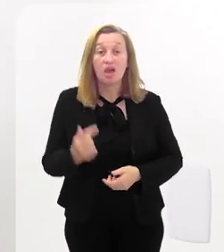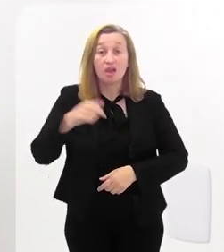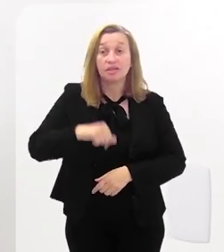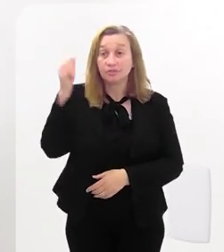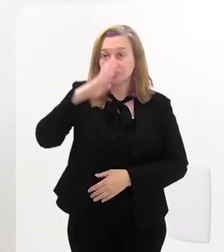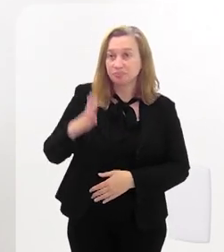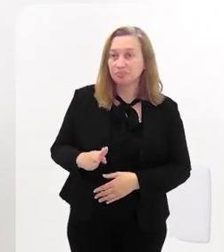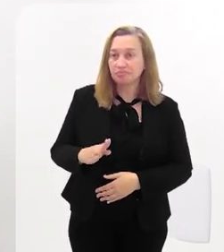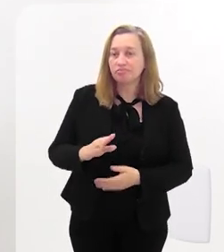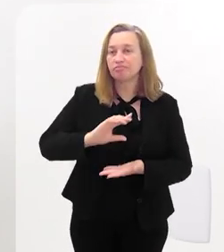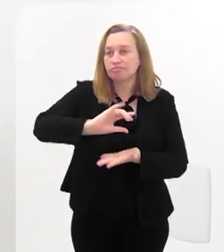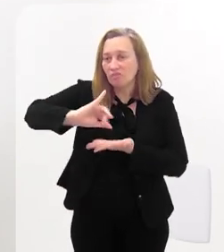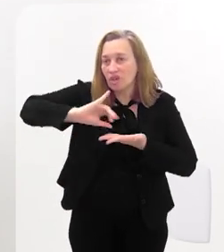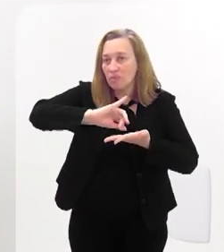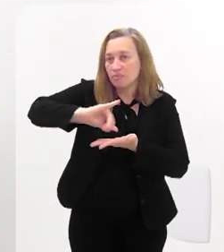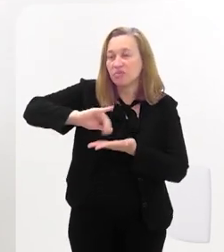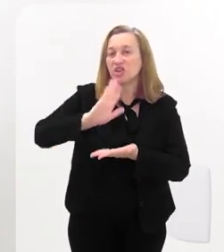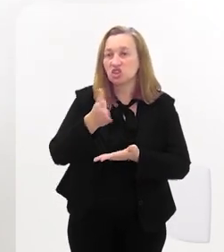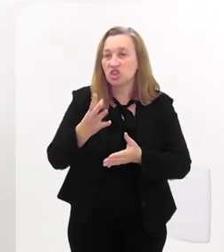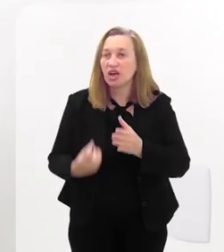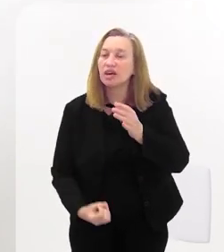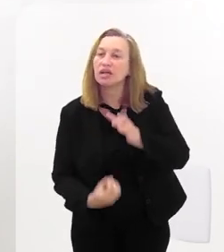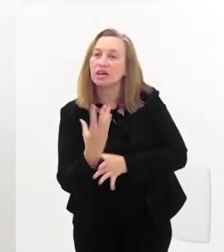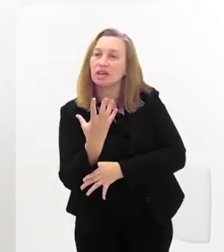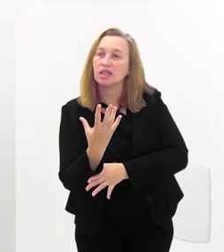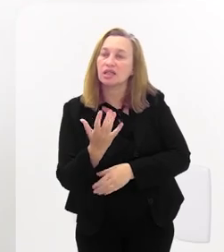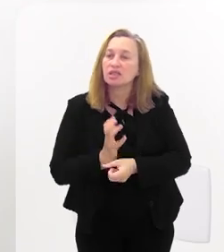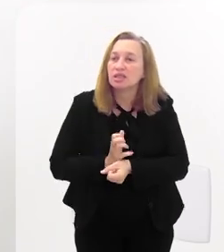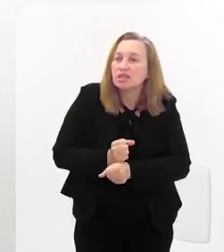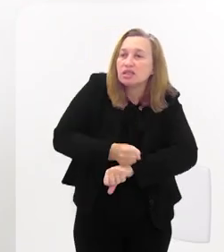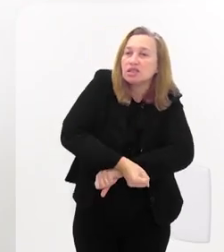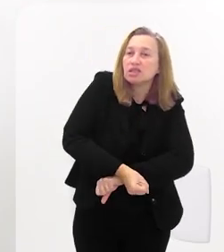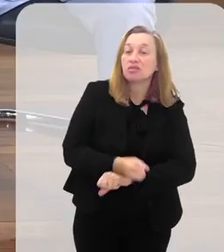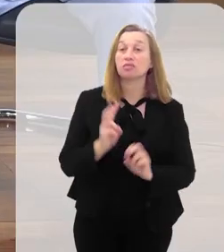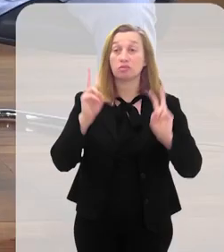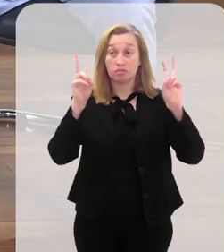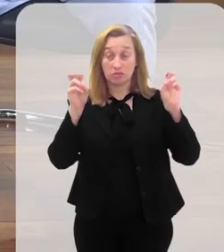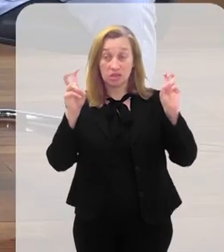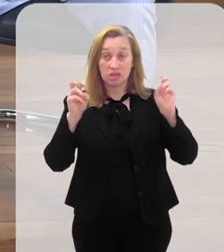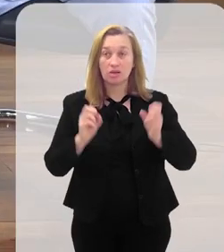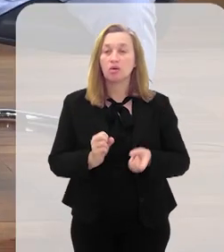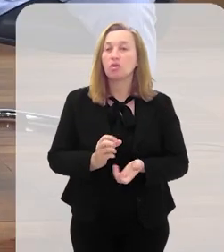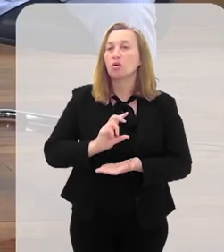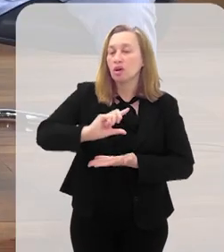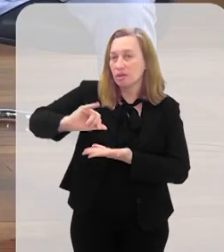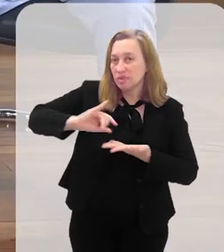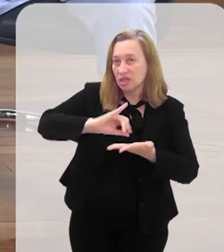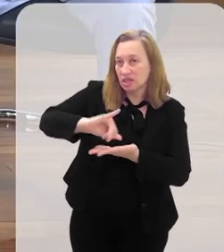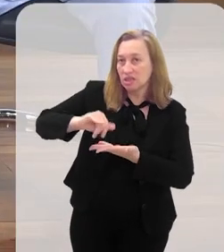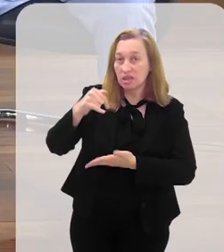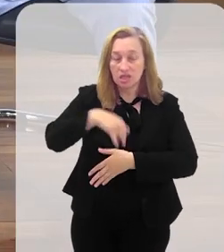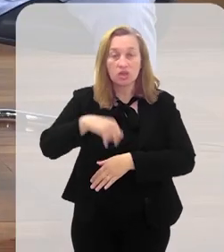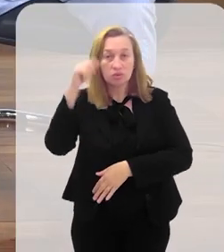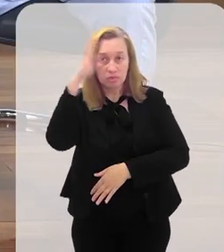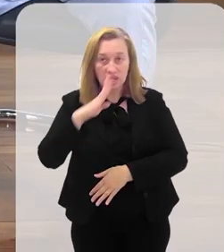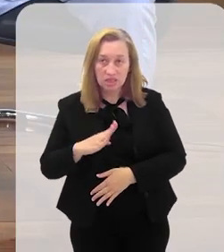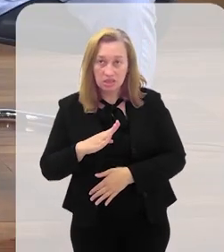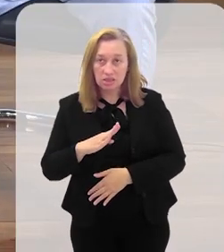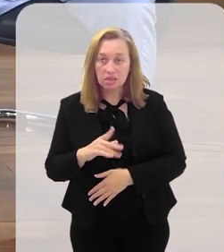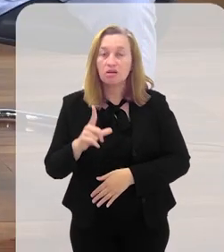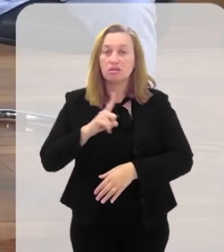Aqui no Brasil, o capitalismo já nasce. Ele nasce da lógica escravocrata, inclusive. O capitalismo comercial, aqui no Brasil,